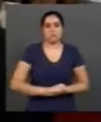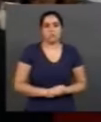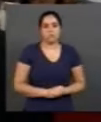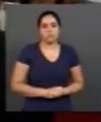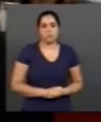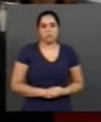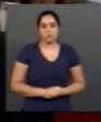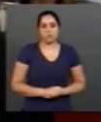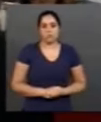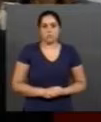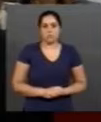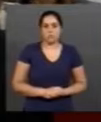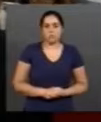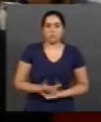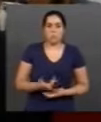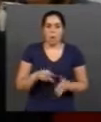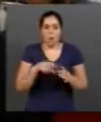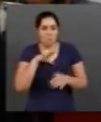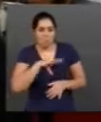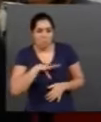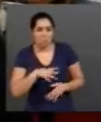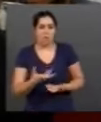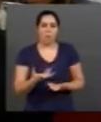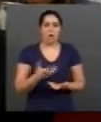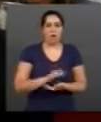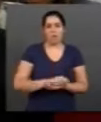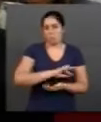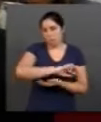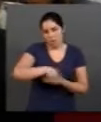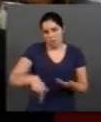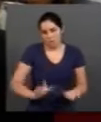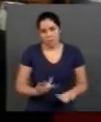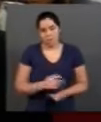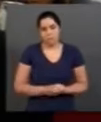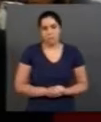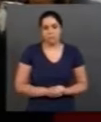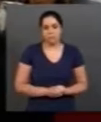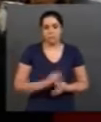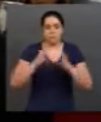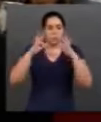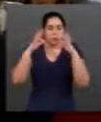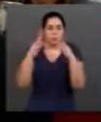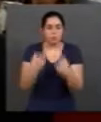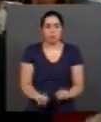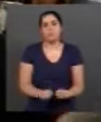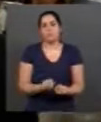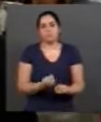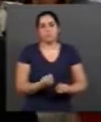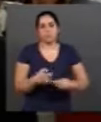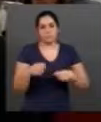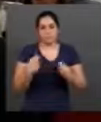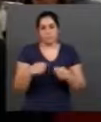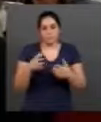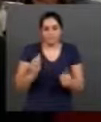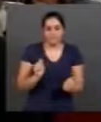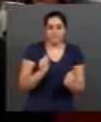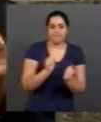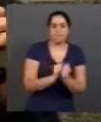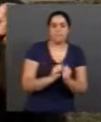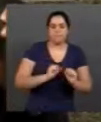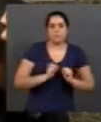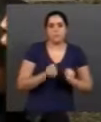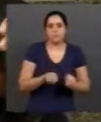área de humanas, a ciência, tecnologia. Então, todos os nossos programas de pós-graduação têm que estar juntos nesse esforço.